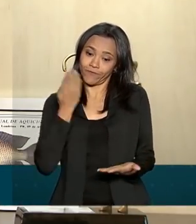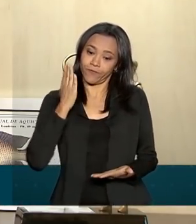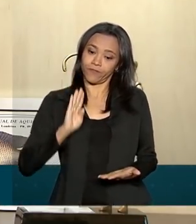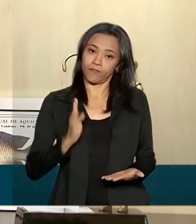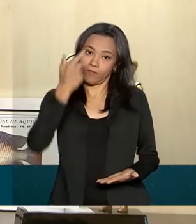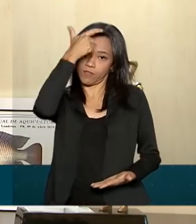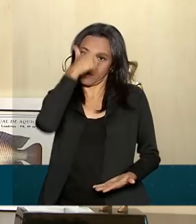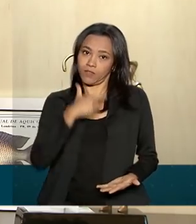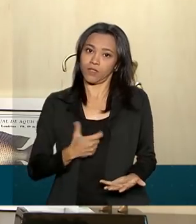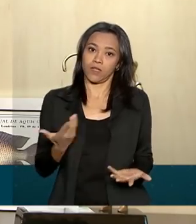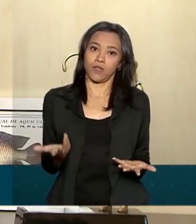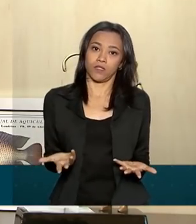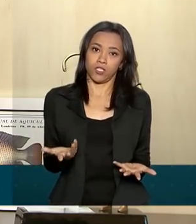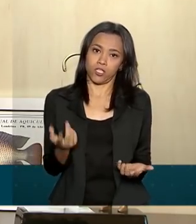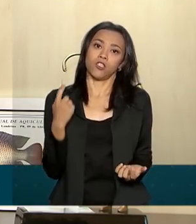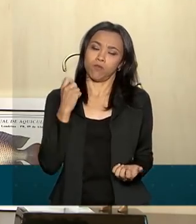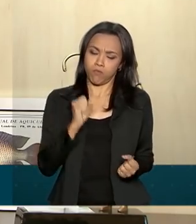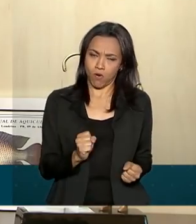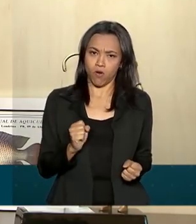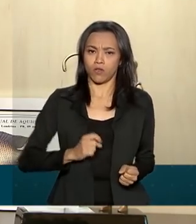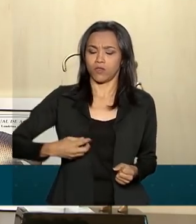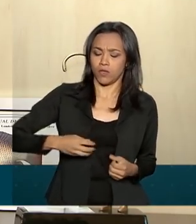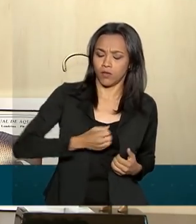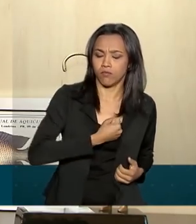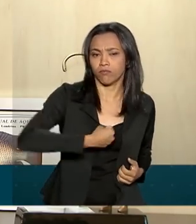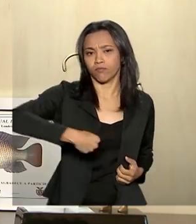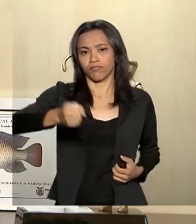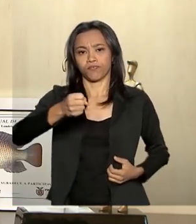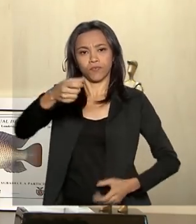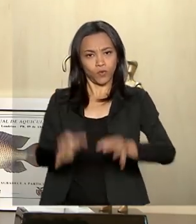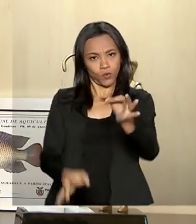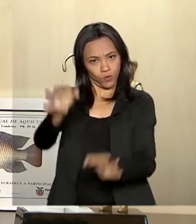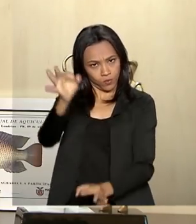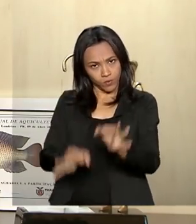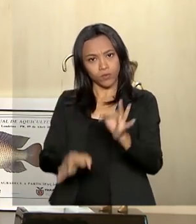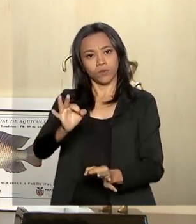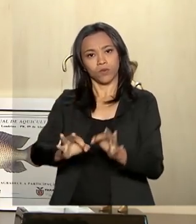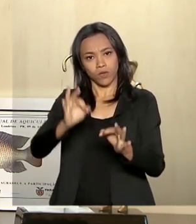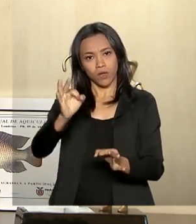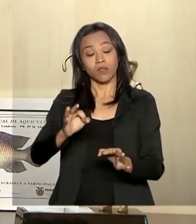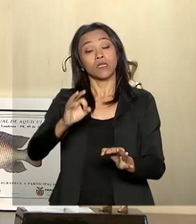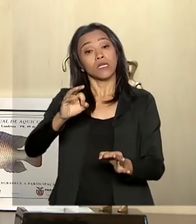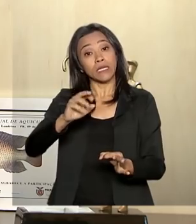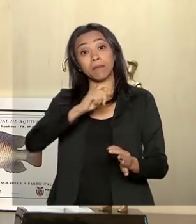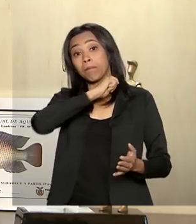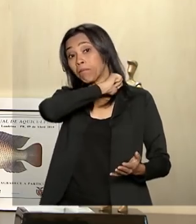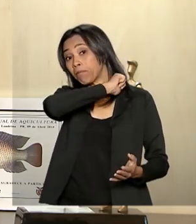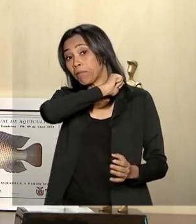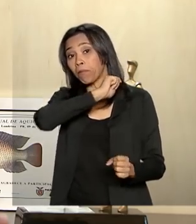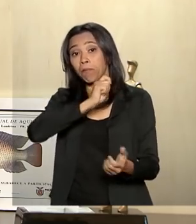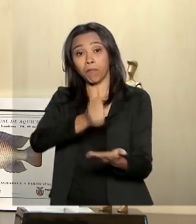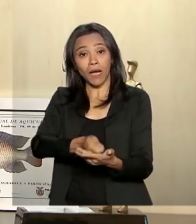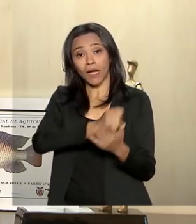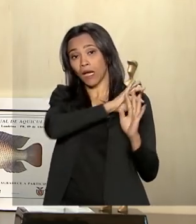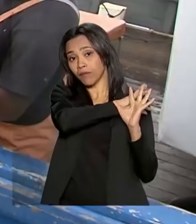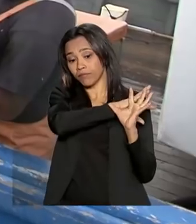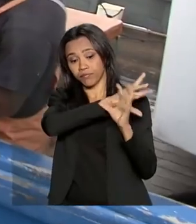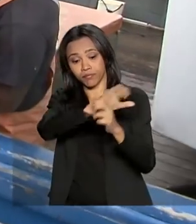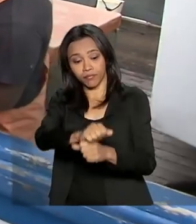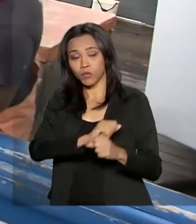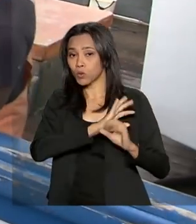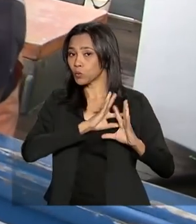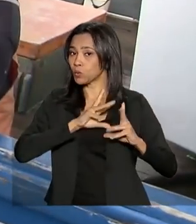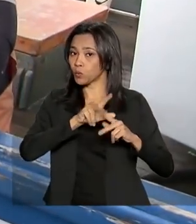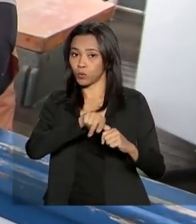e pode ser condenado pelo Ministério Público Federal, pela União, a pagar todos os defesos que você recebeu até hoje.